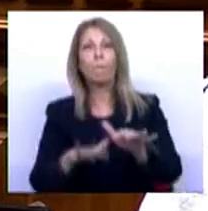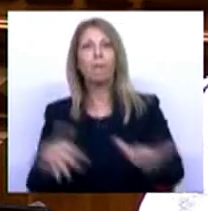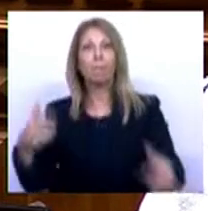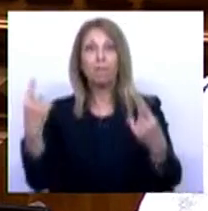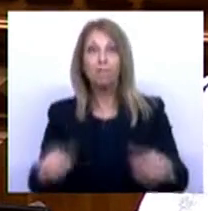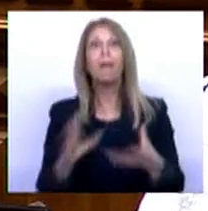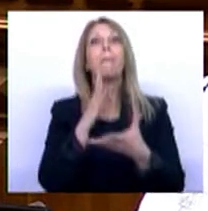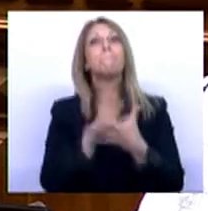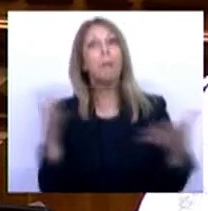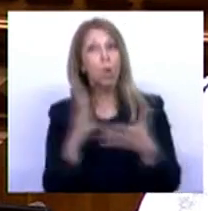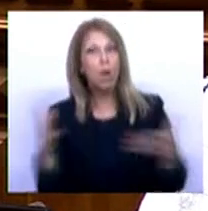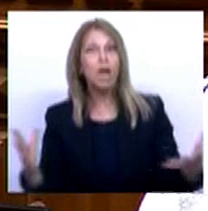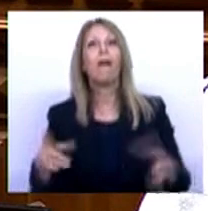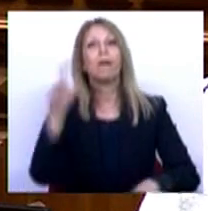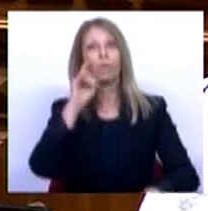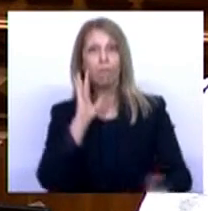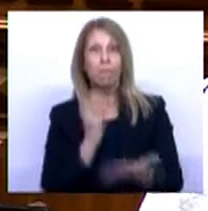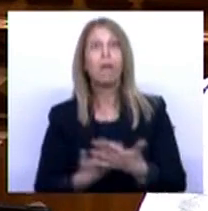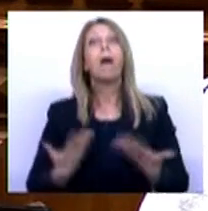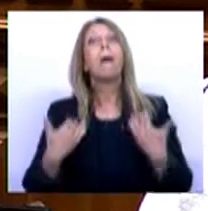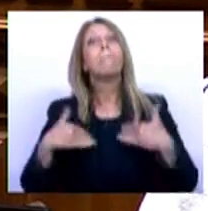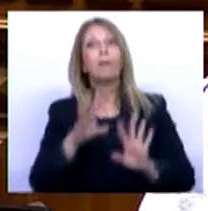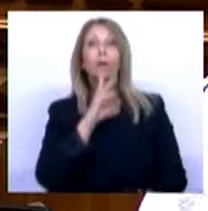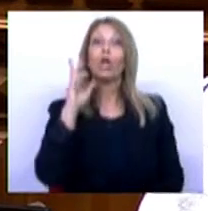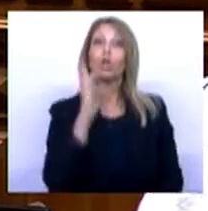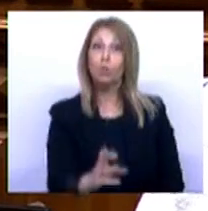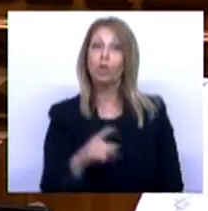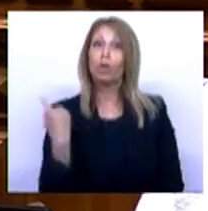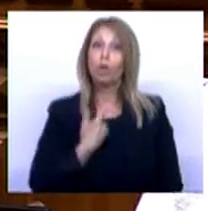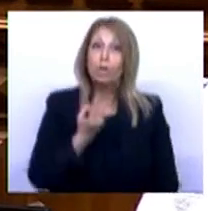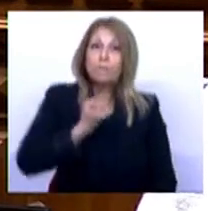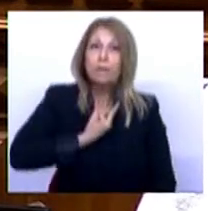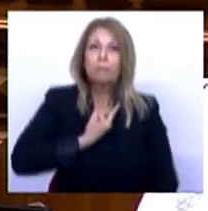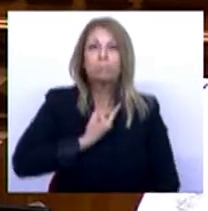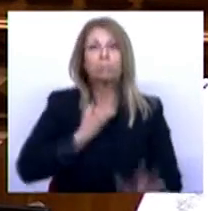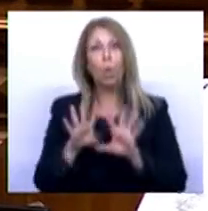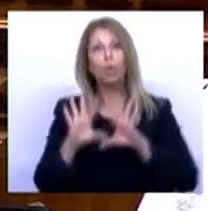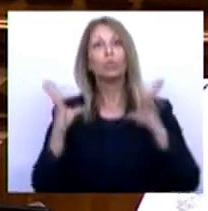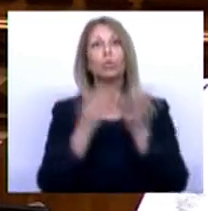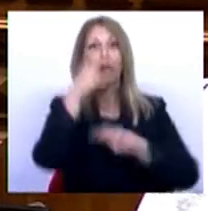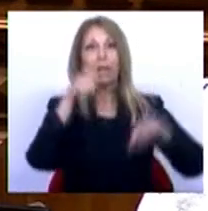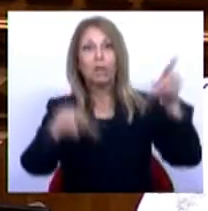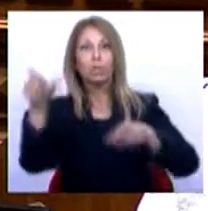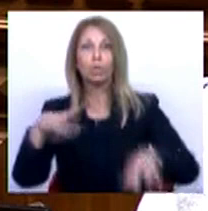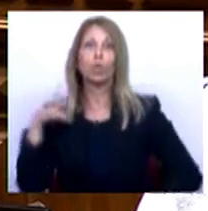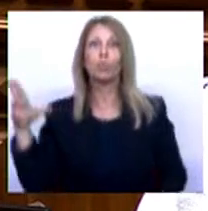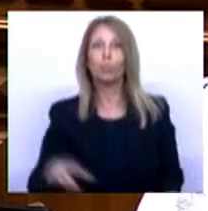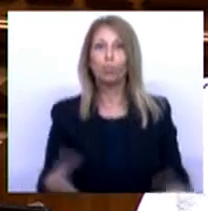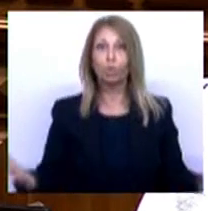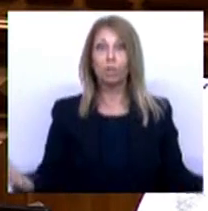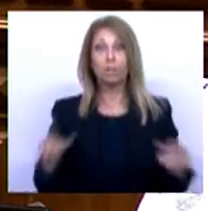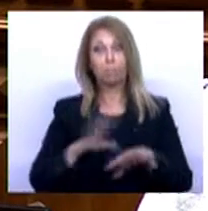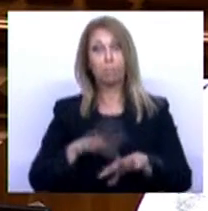maioria. Mas é uma resposta que devemos dar ao conjunto da cidadania portuguesa. E por isso, este partido, esta bancada,